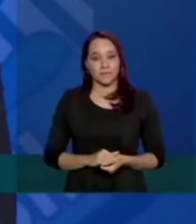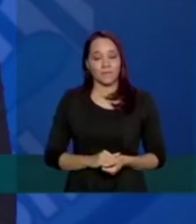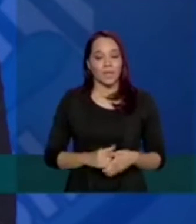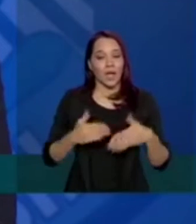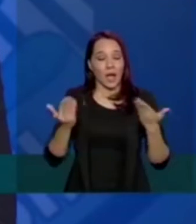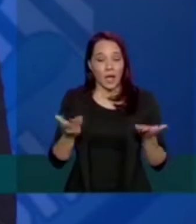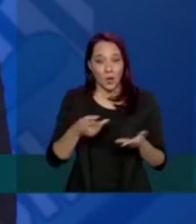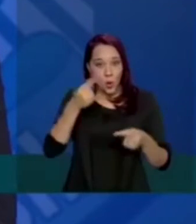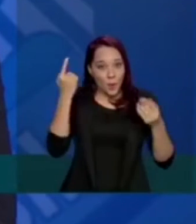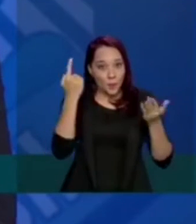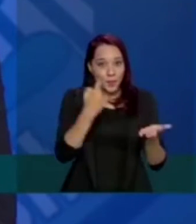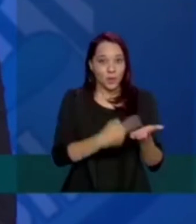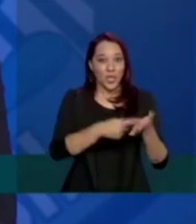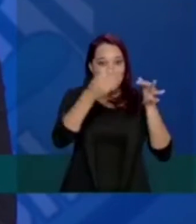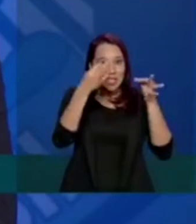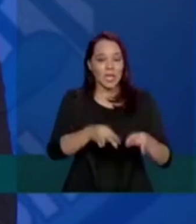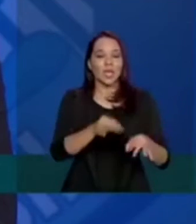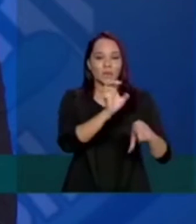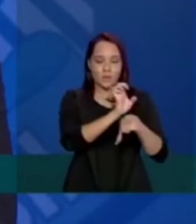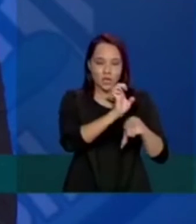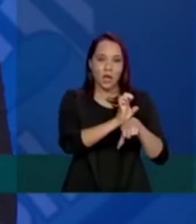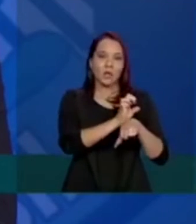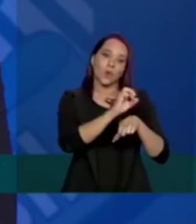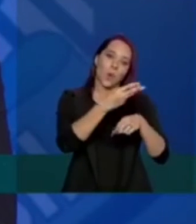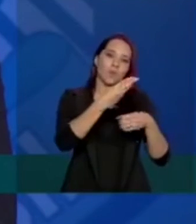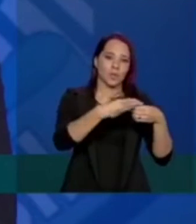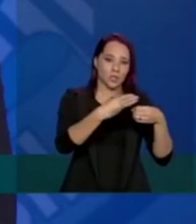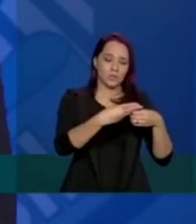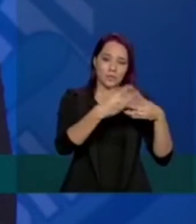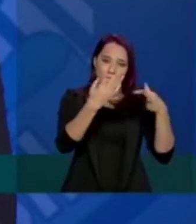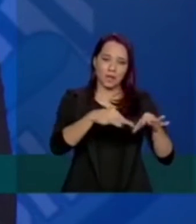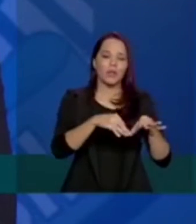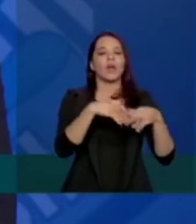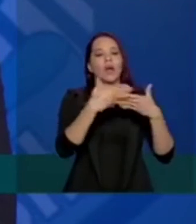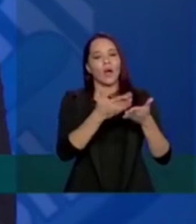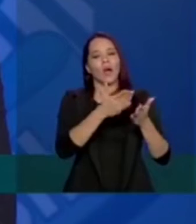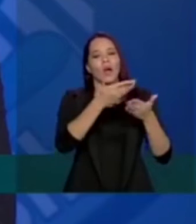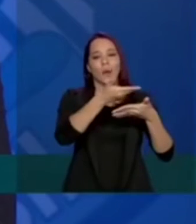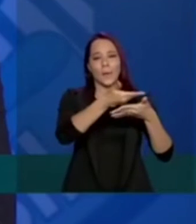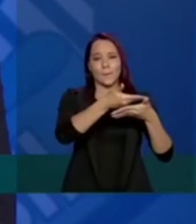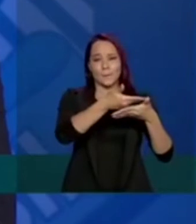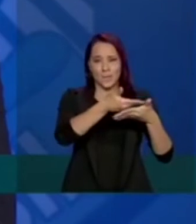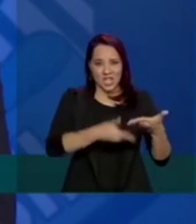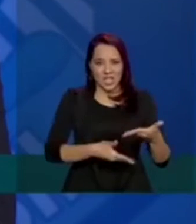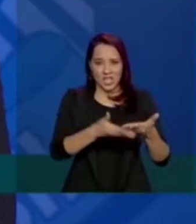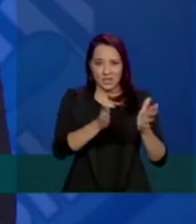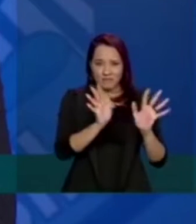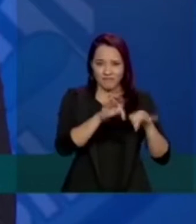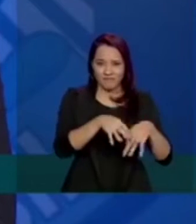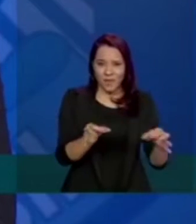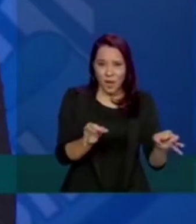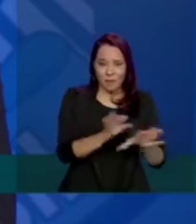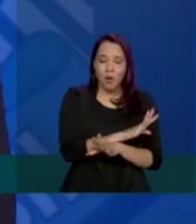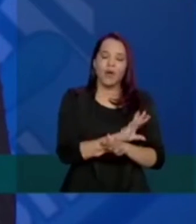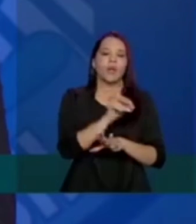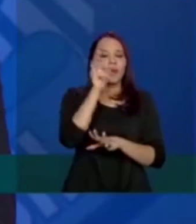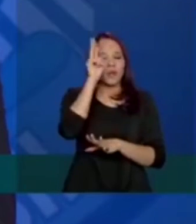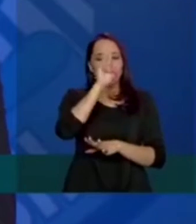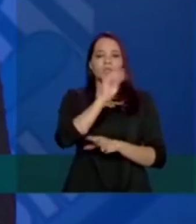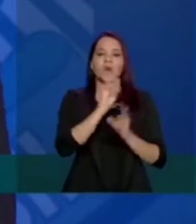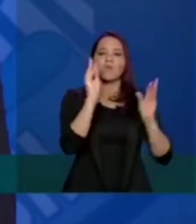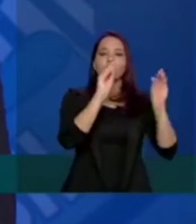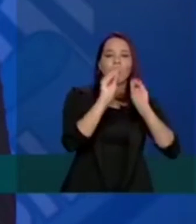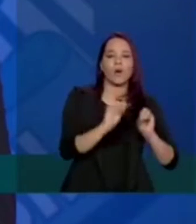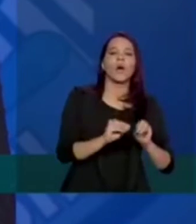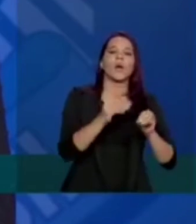fechou isso com um determinado estado, a gente encerra as planilhas e vai ir sucessivamente, lembrando que são